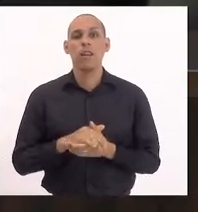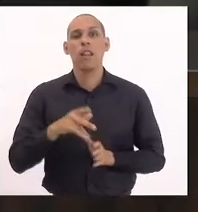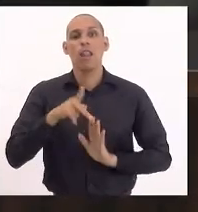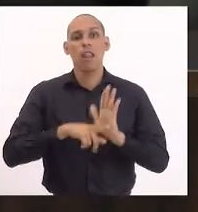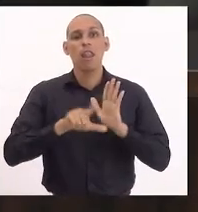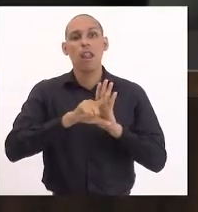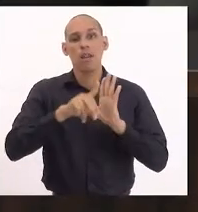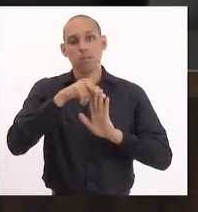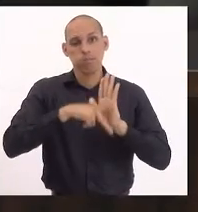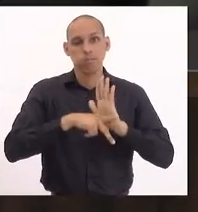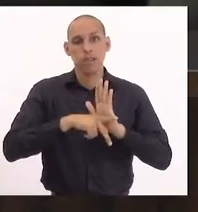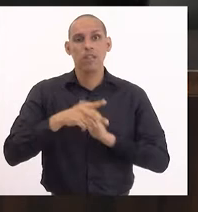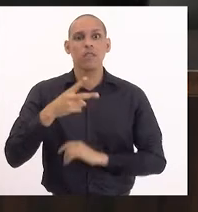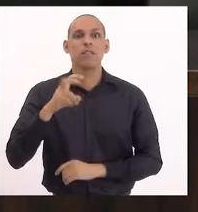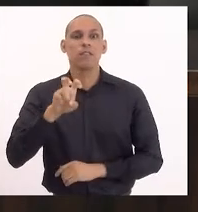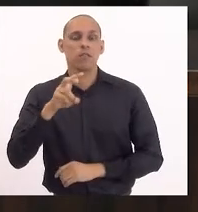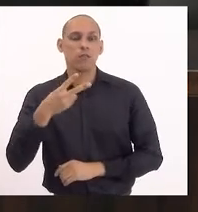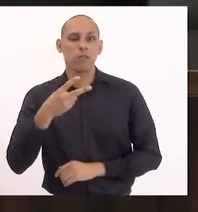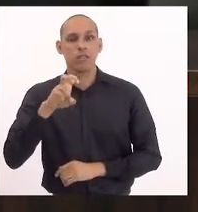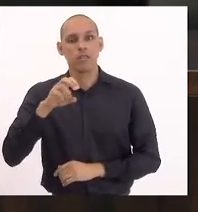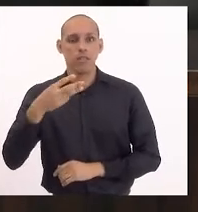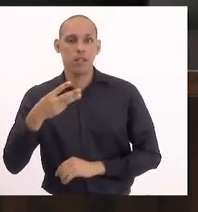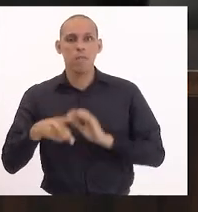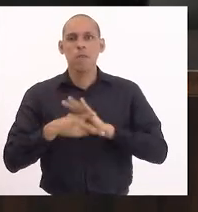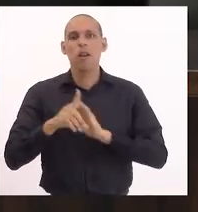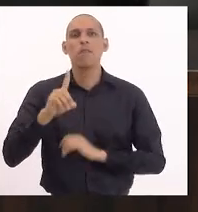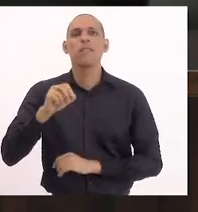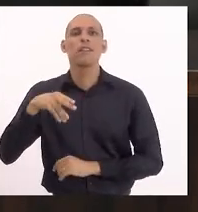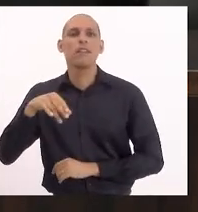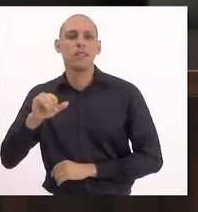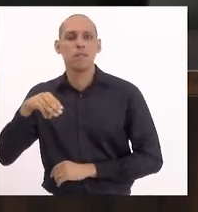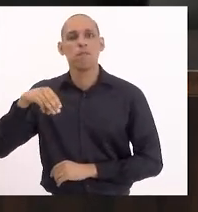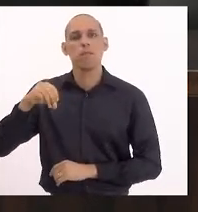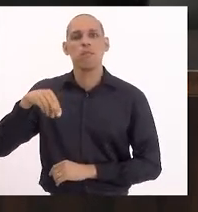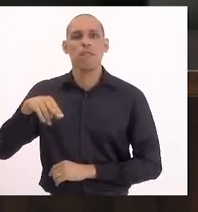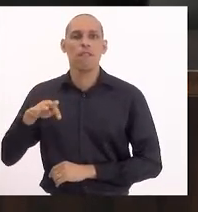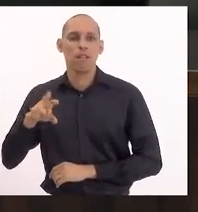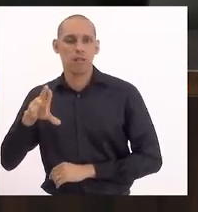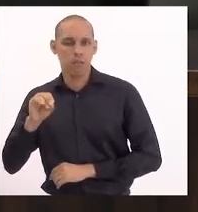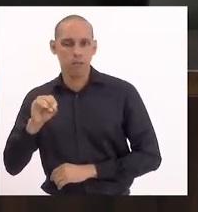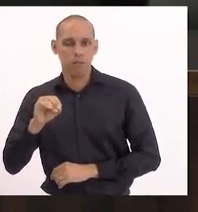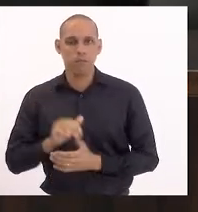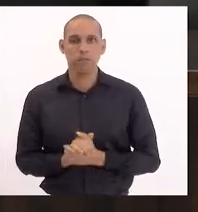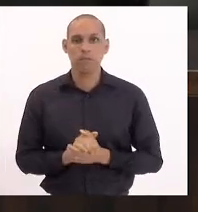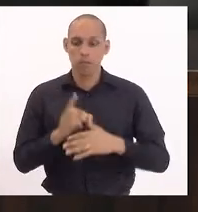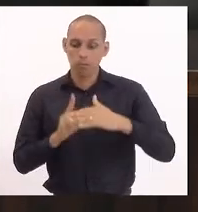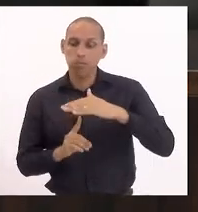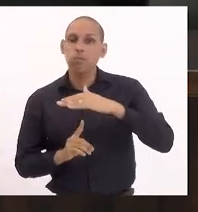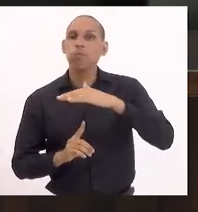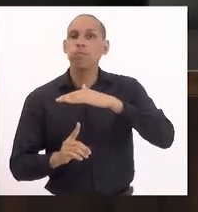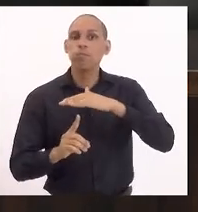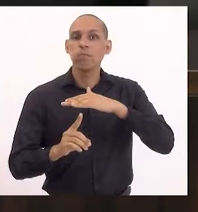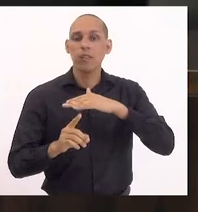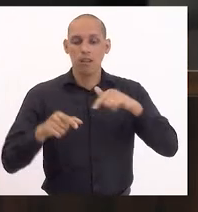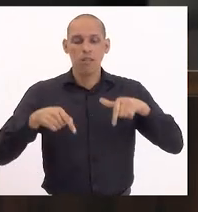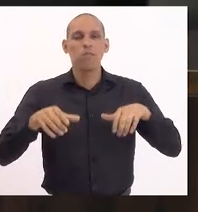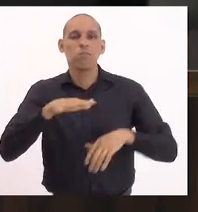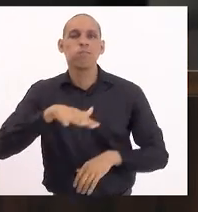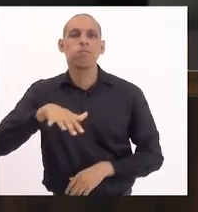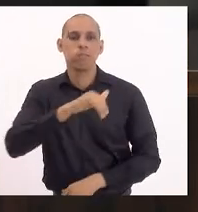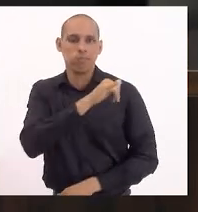5253 de 21, de autoria deputada Dani Monteiro, que cria o dossiê Refugiados no âmbito do Estado do Rio de Janeiro,